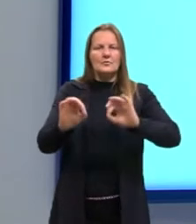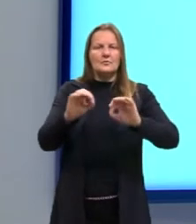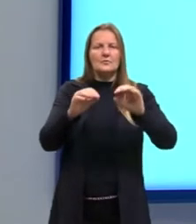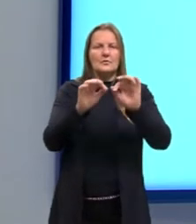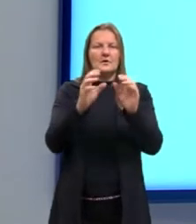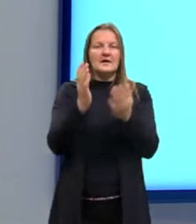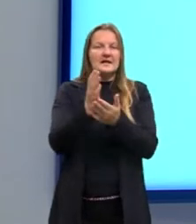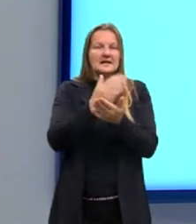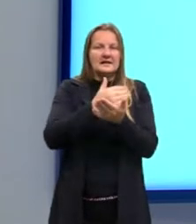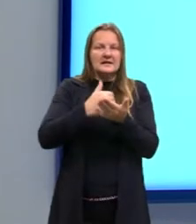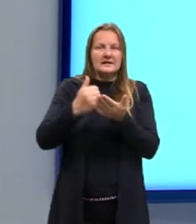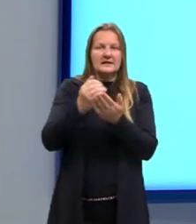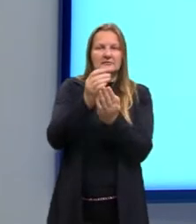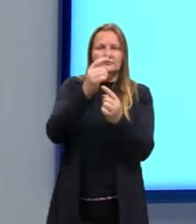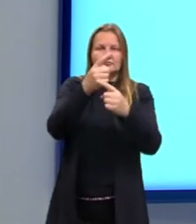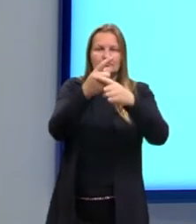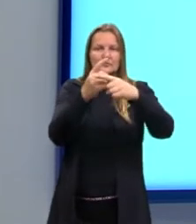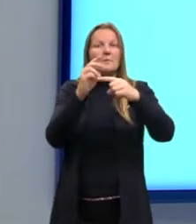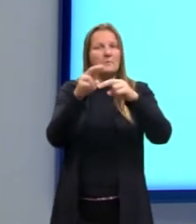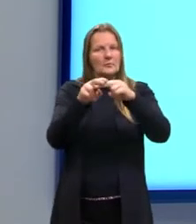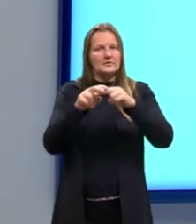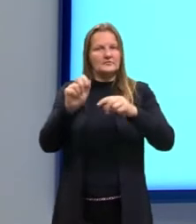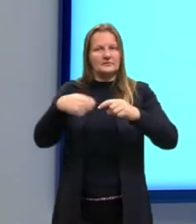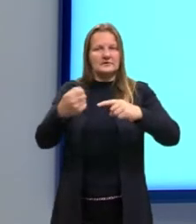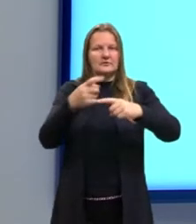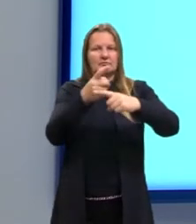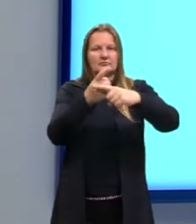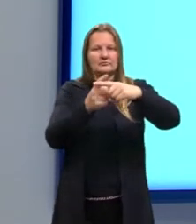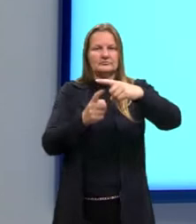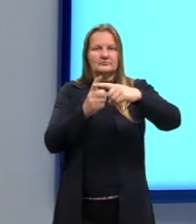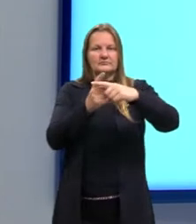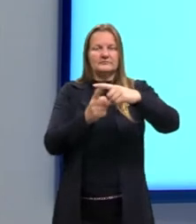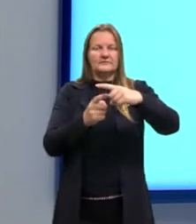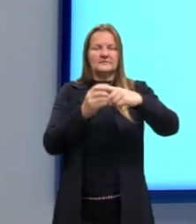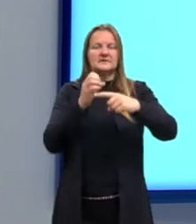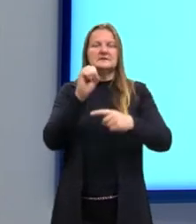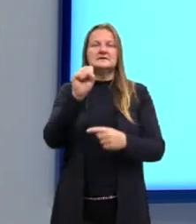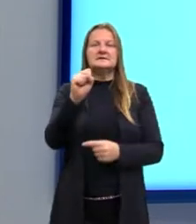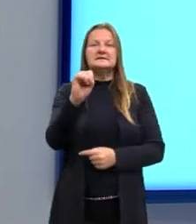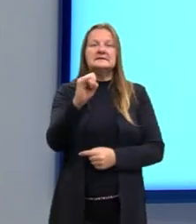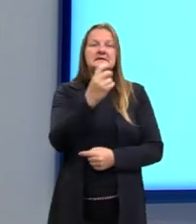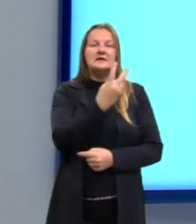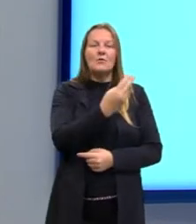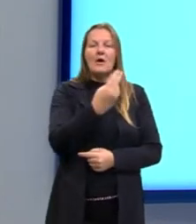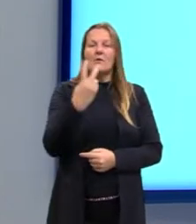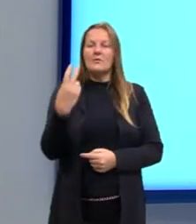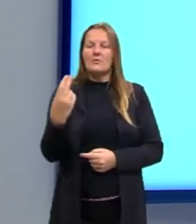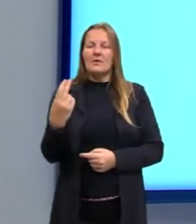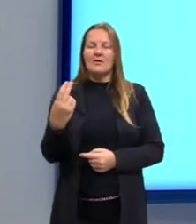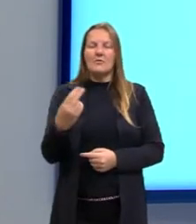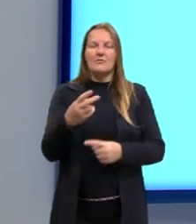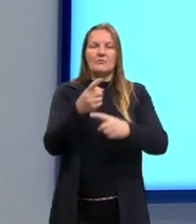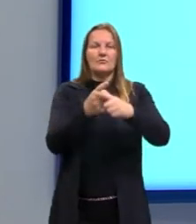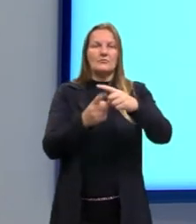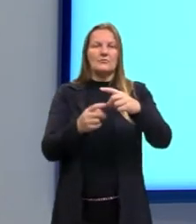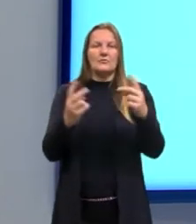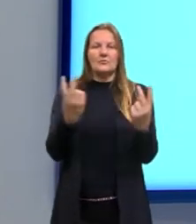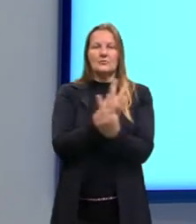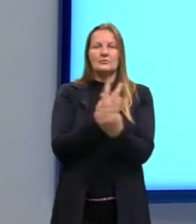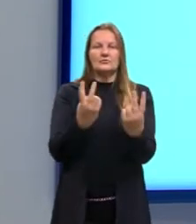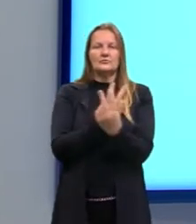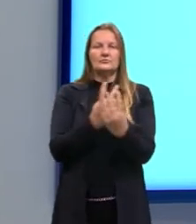dados. Caso haja dois valores centrais, a mediana, ela é calculada através da média